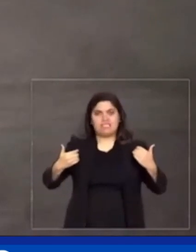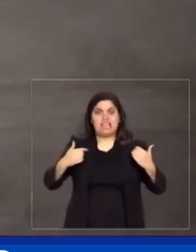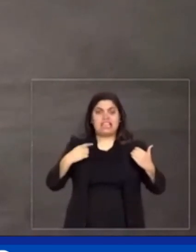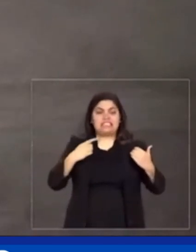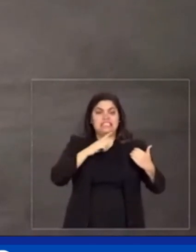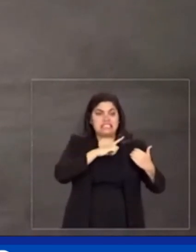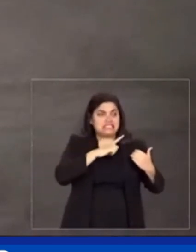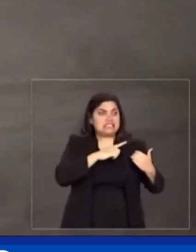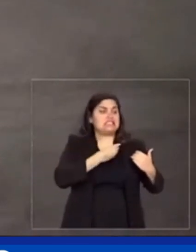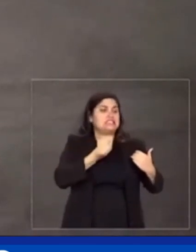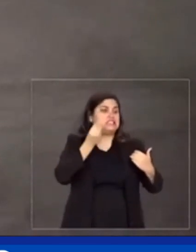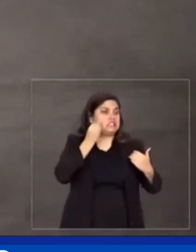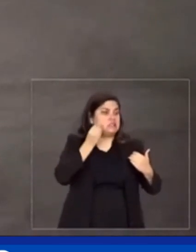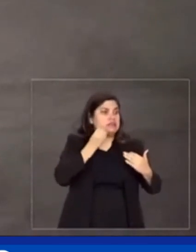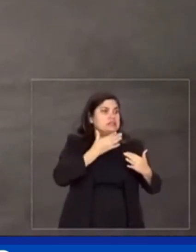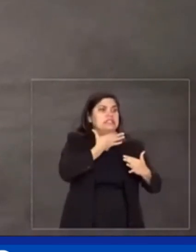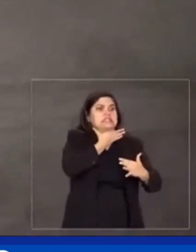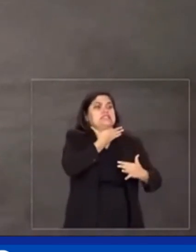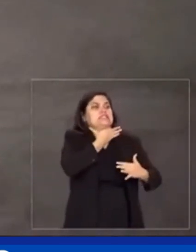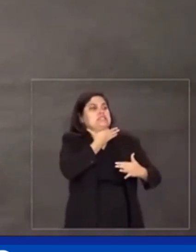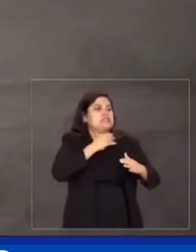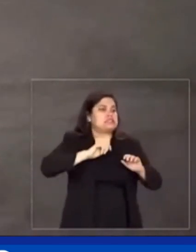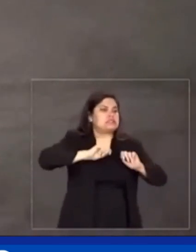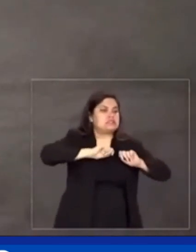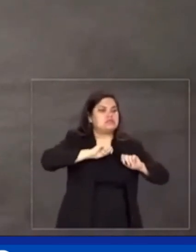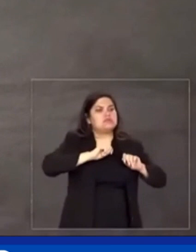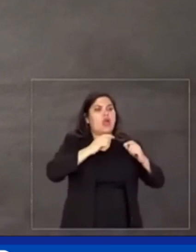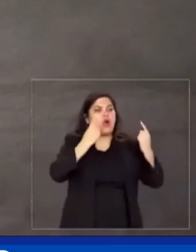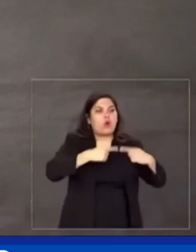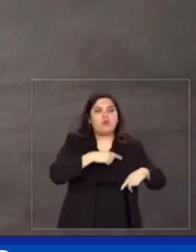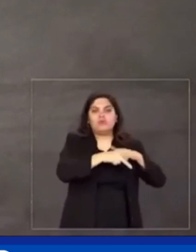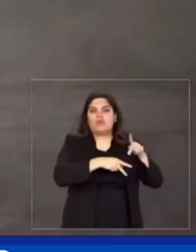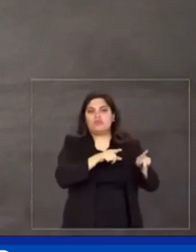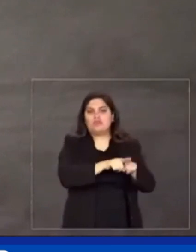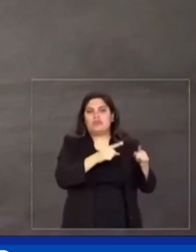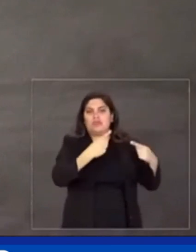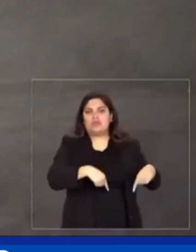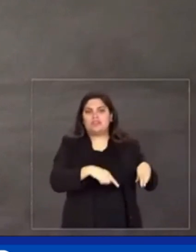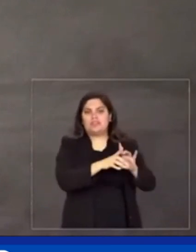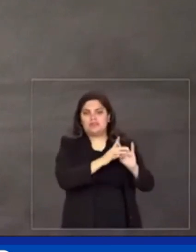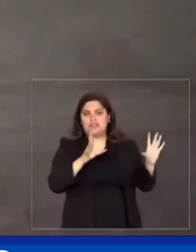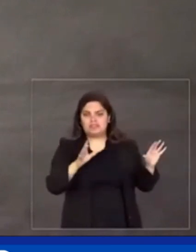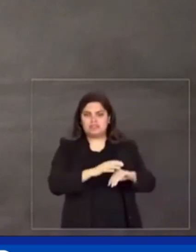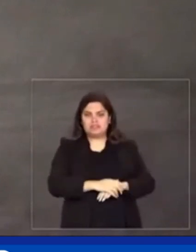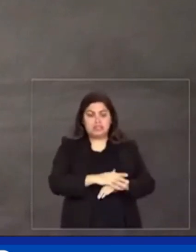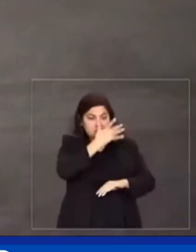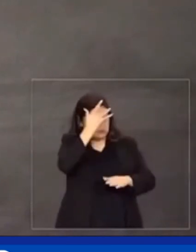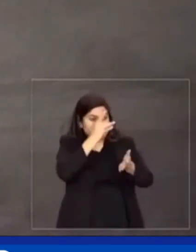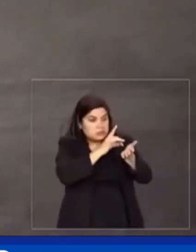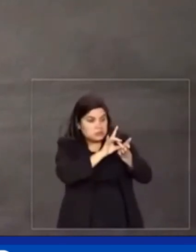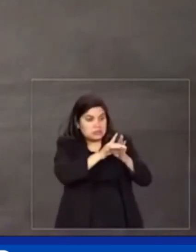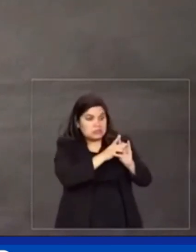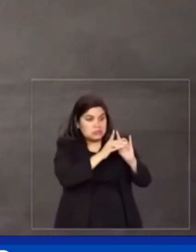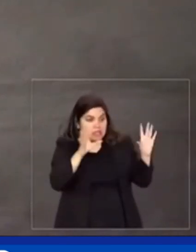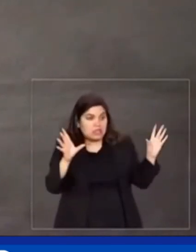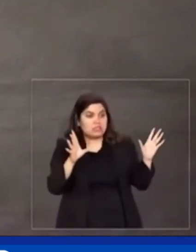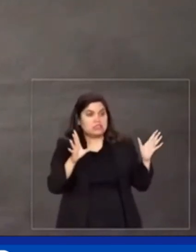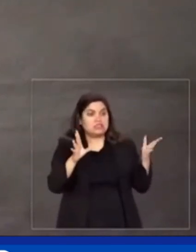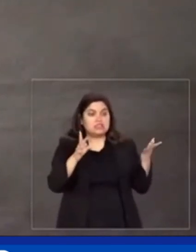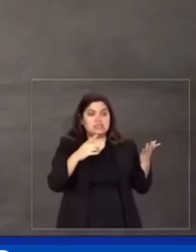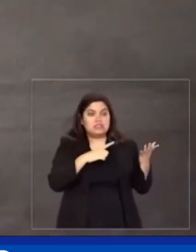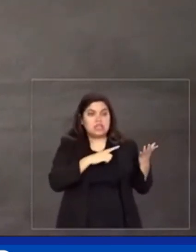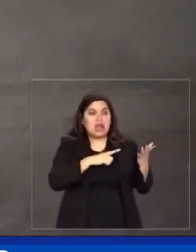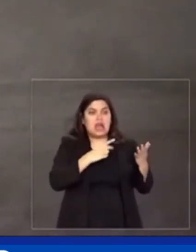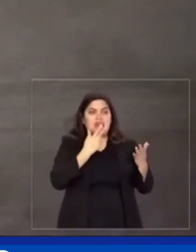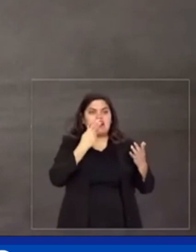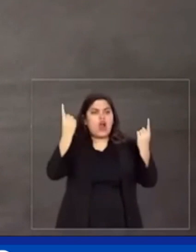de sufocar a voz do povo e a democracia. Os inimigos da democracia lançaram dúvidas sobre as urnas